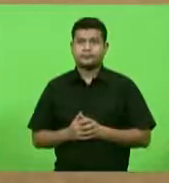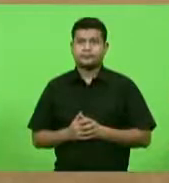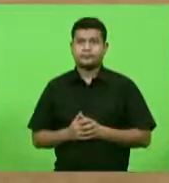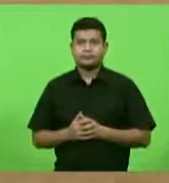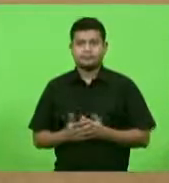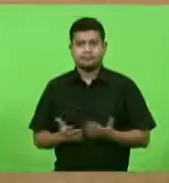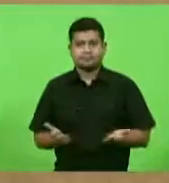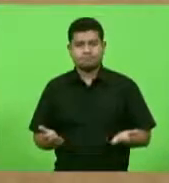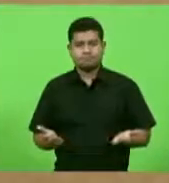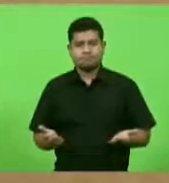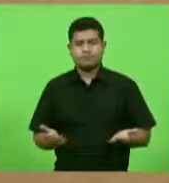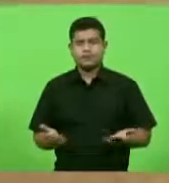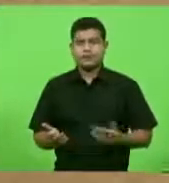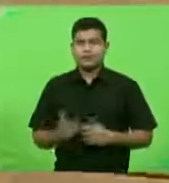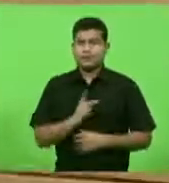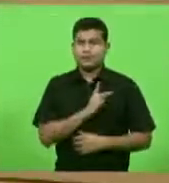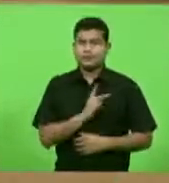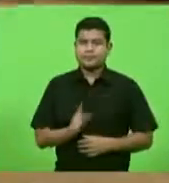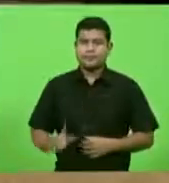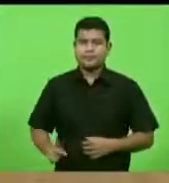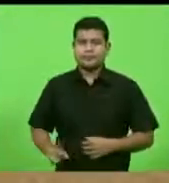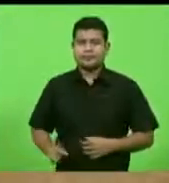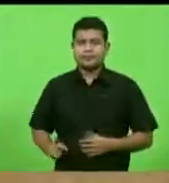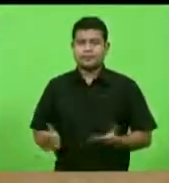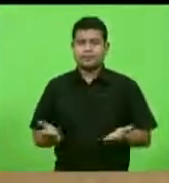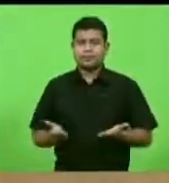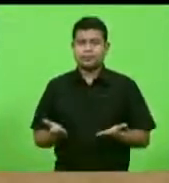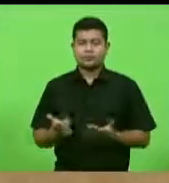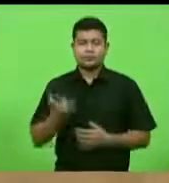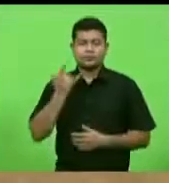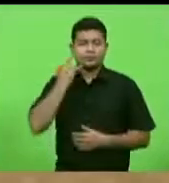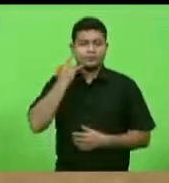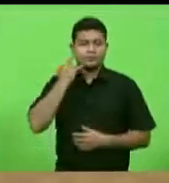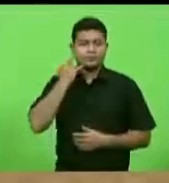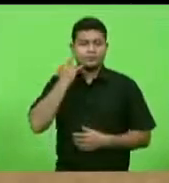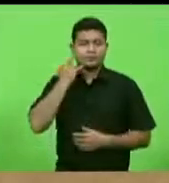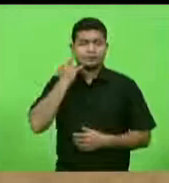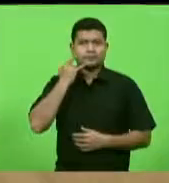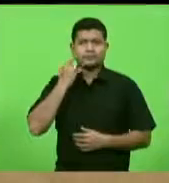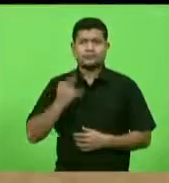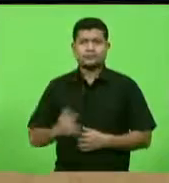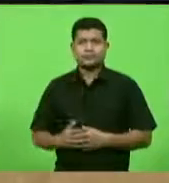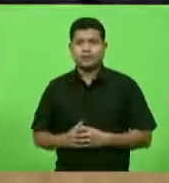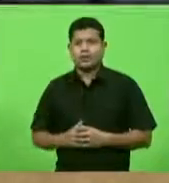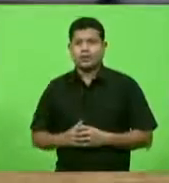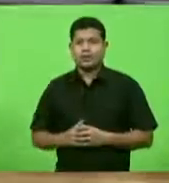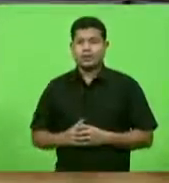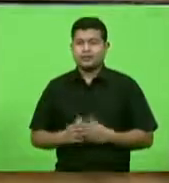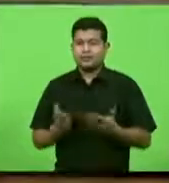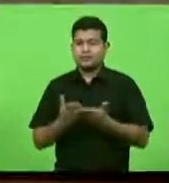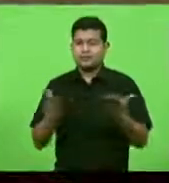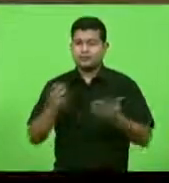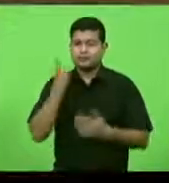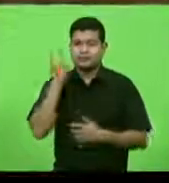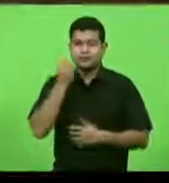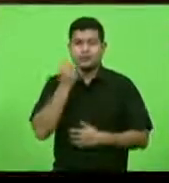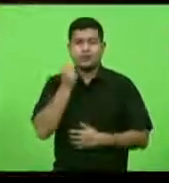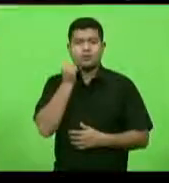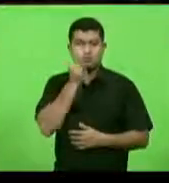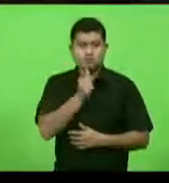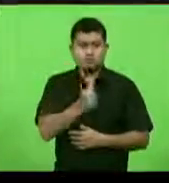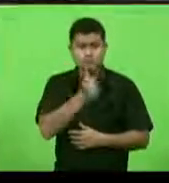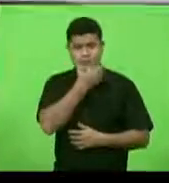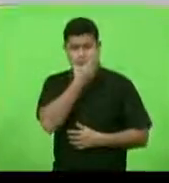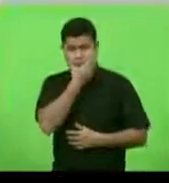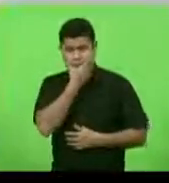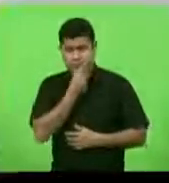Caro presidente desta casa, deputado Mauro de Nadal, senhoras deputadas, senhores deputados,